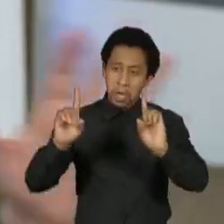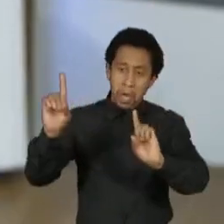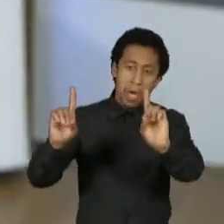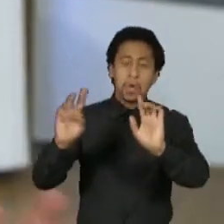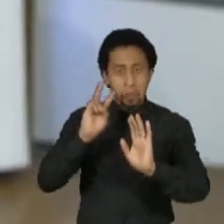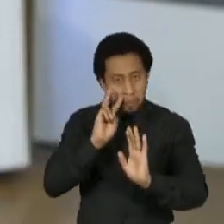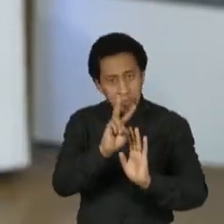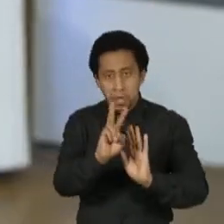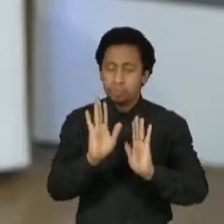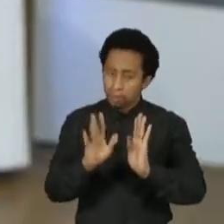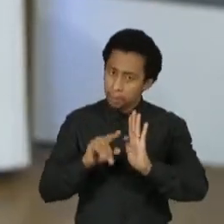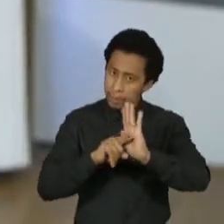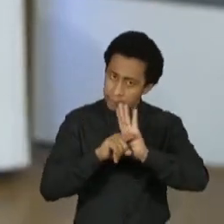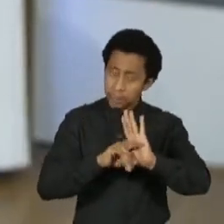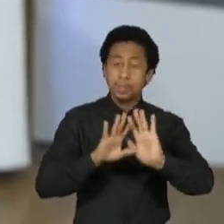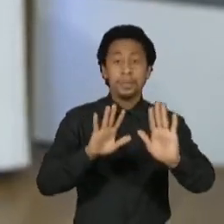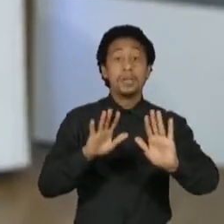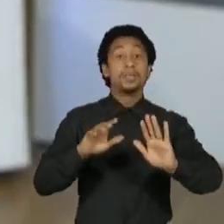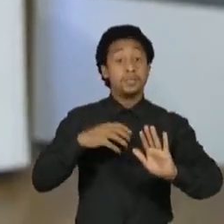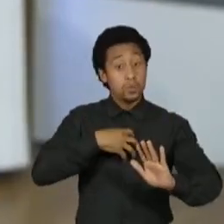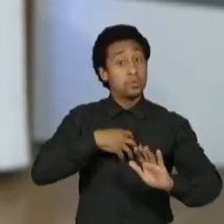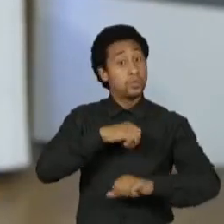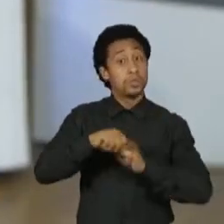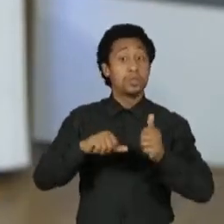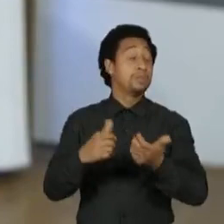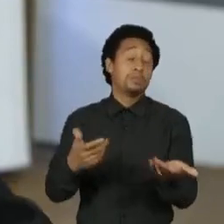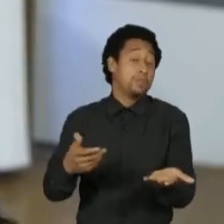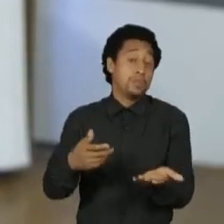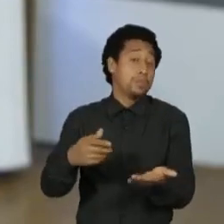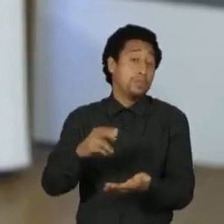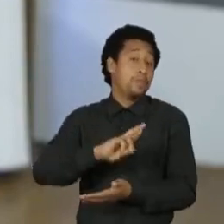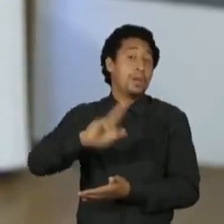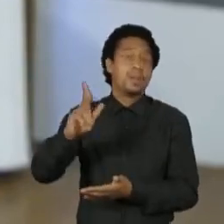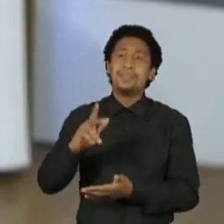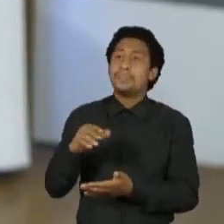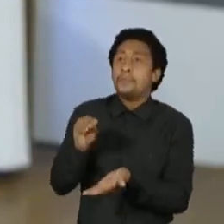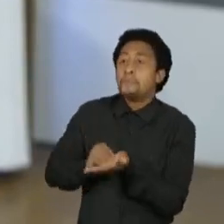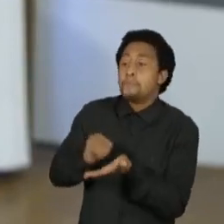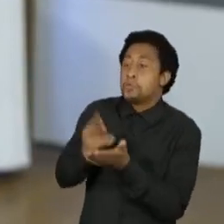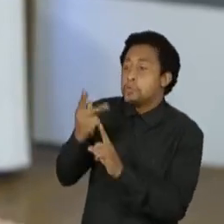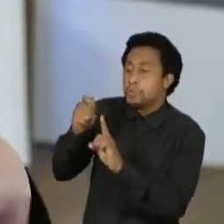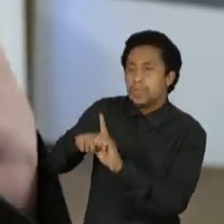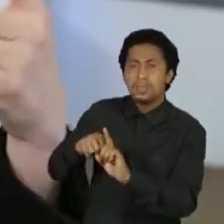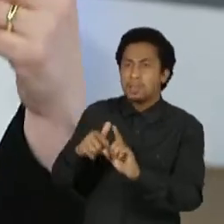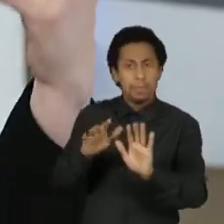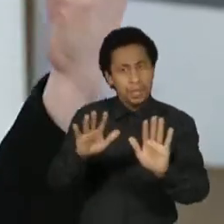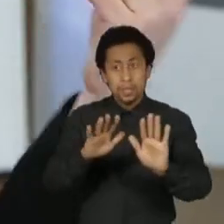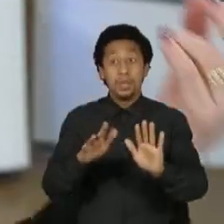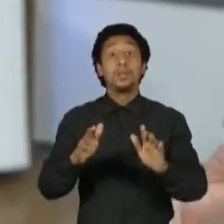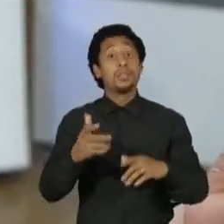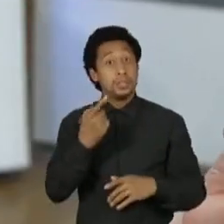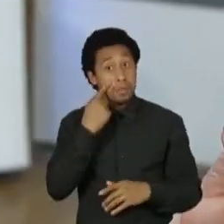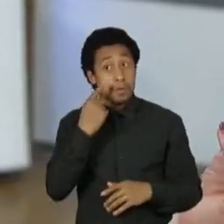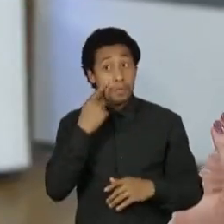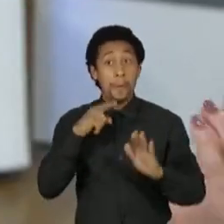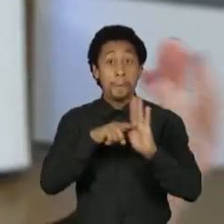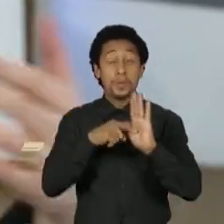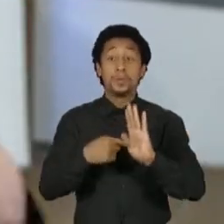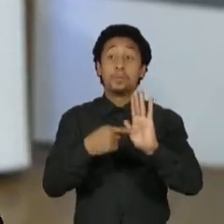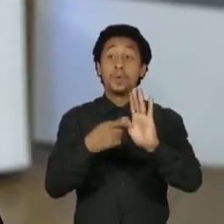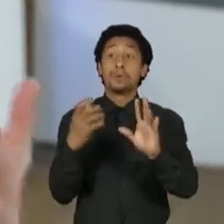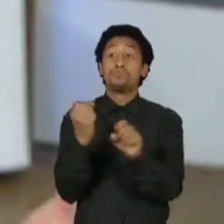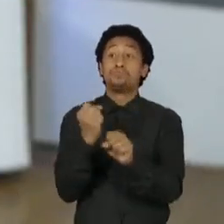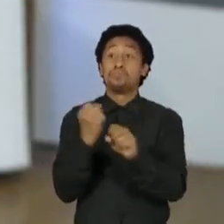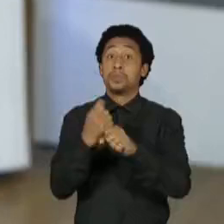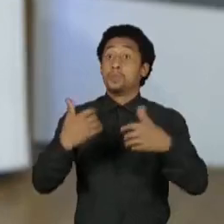eleição muito atípica e muito diferente. Ah, mas faltam dois meses só, mas também é a única eleição onde nós temos os maiores rejeitados pontuando.